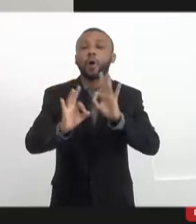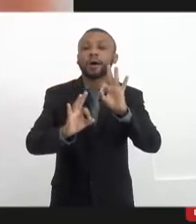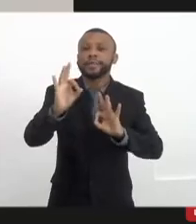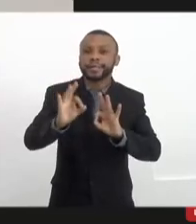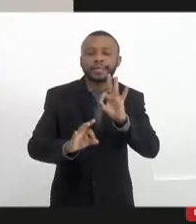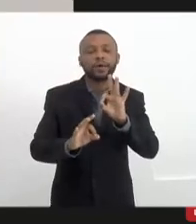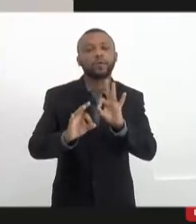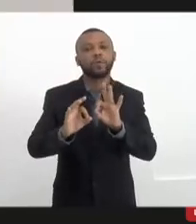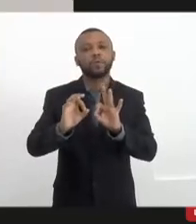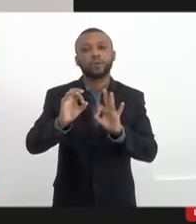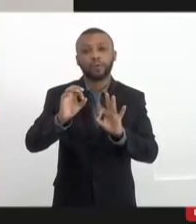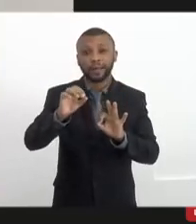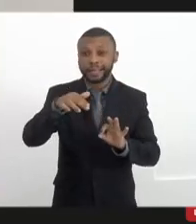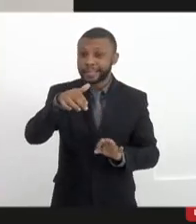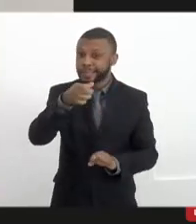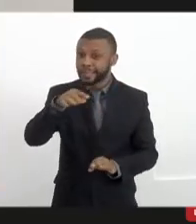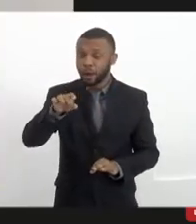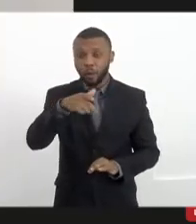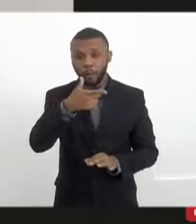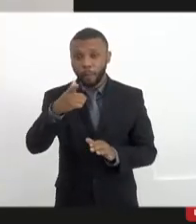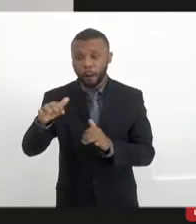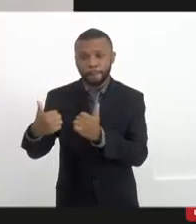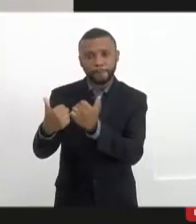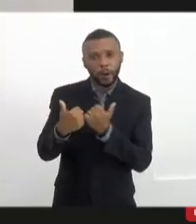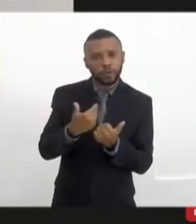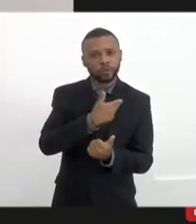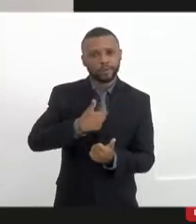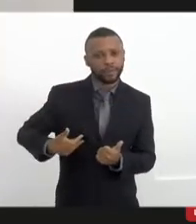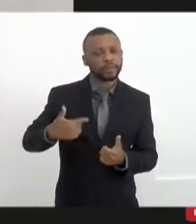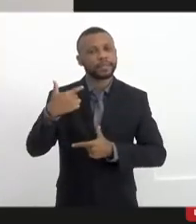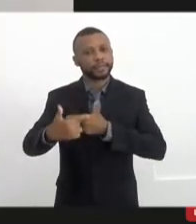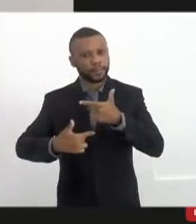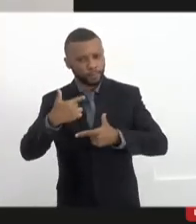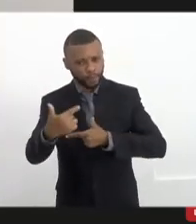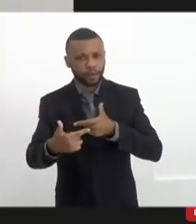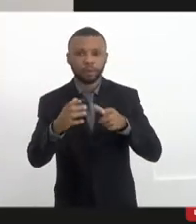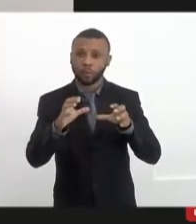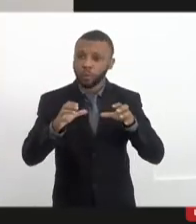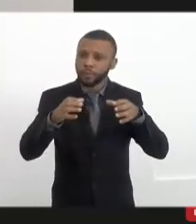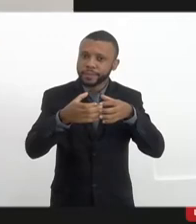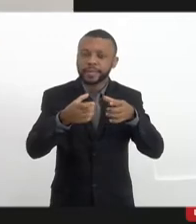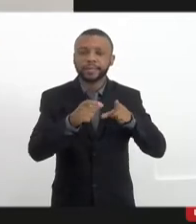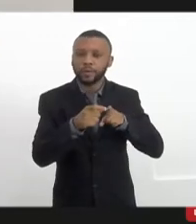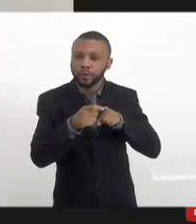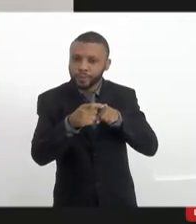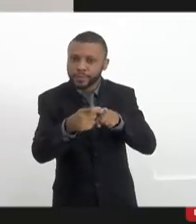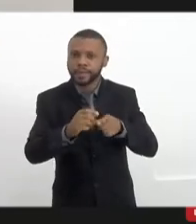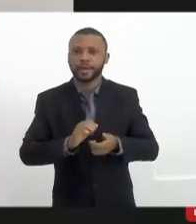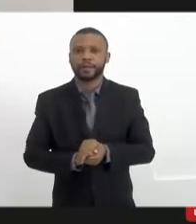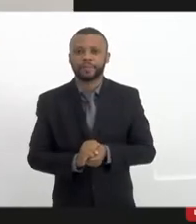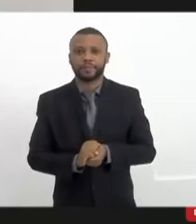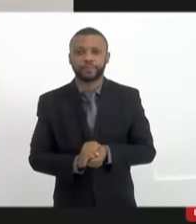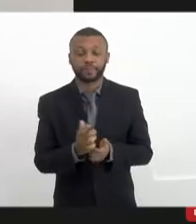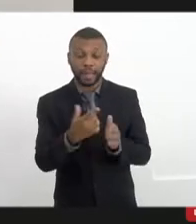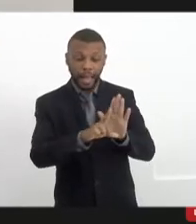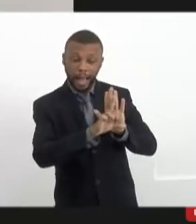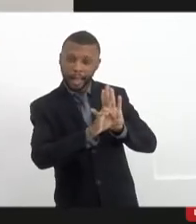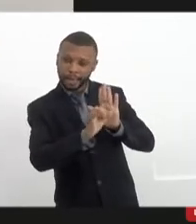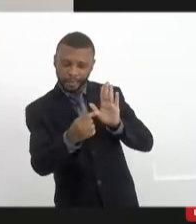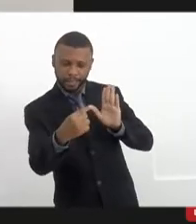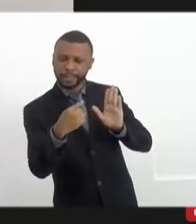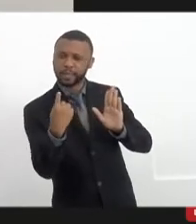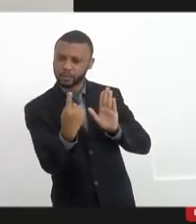muitas organizações não governamentais que trabalham também com comunicação comunitária. a nossa legislação,